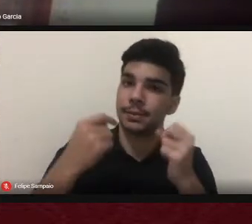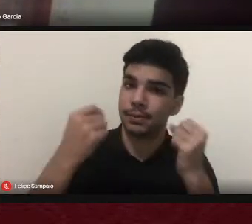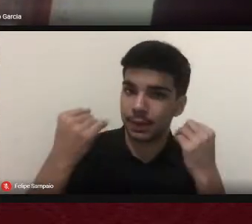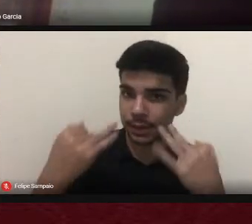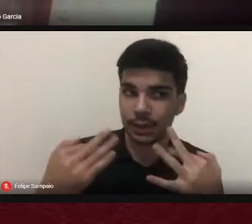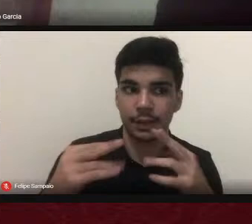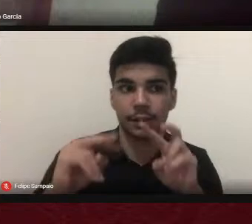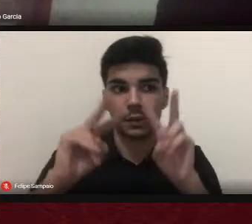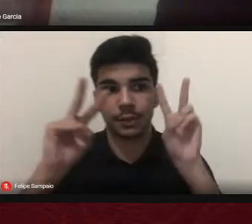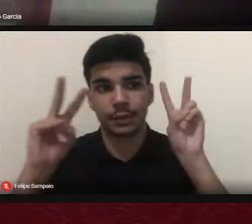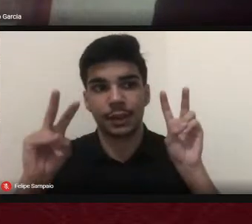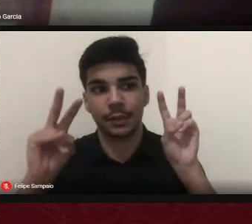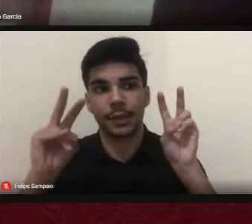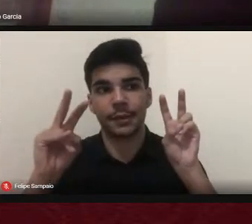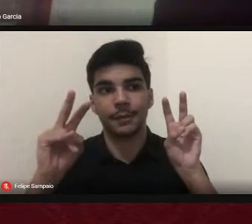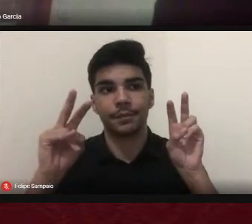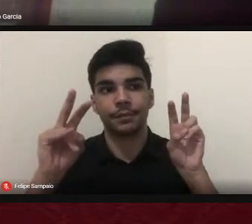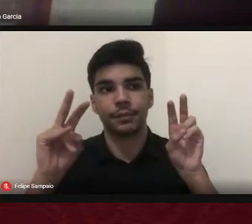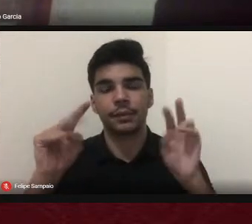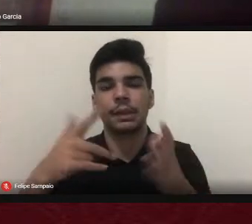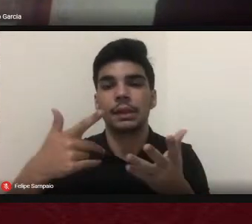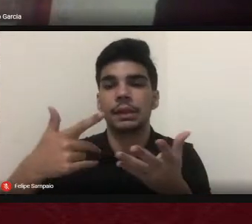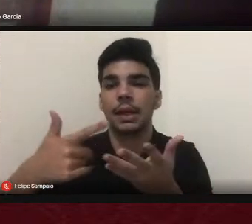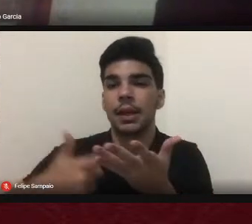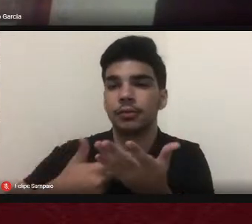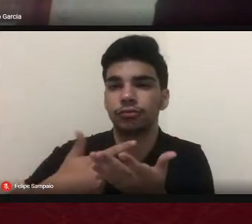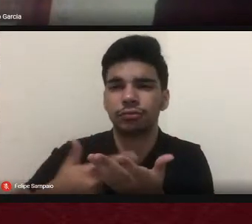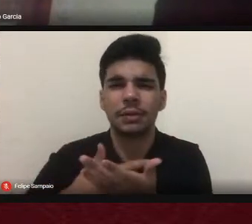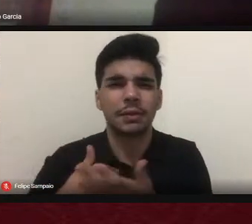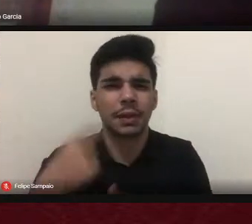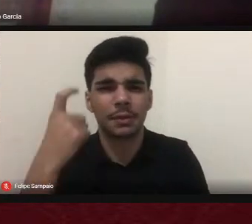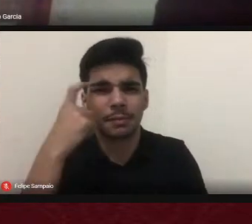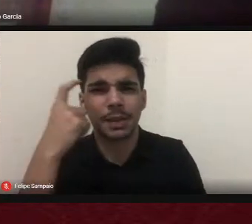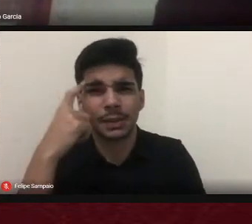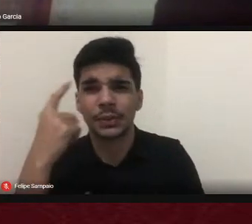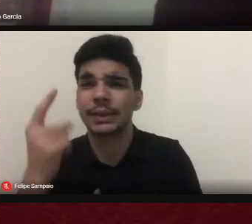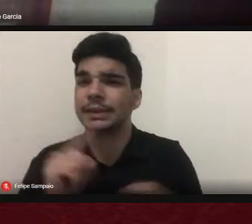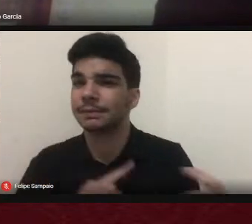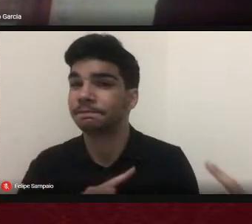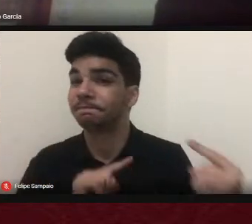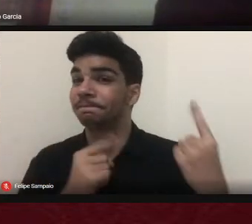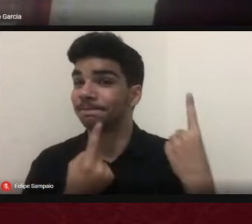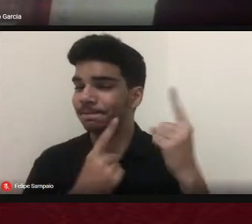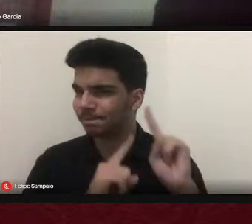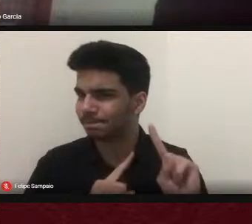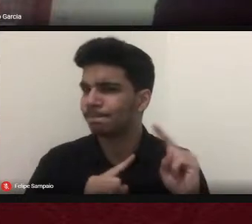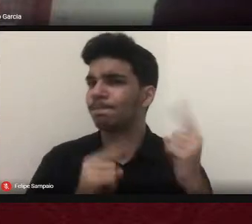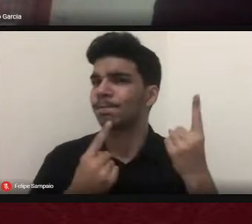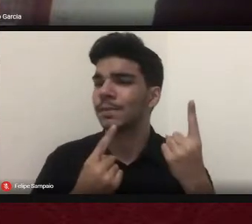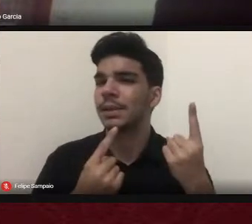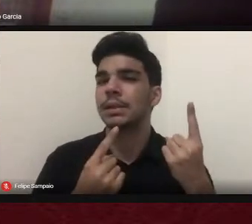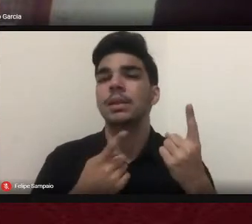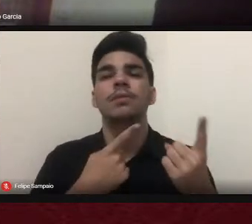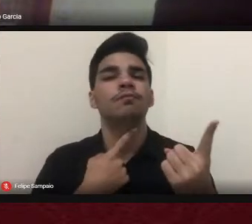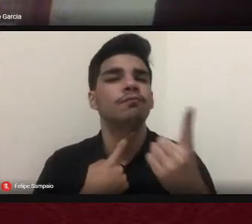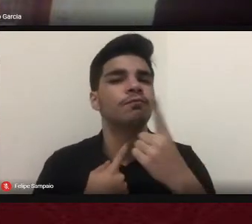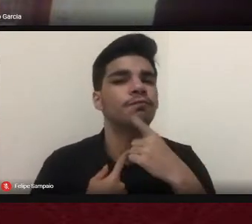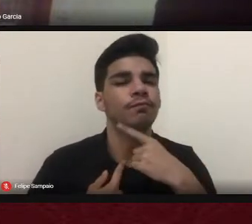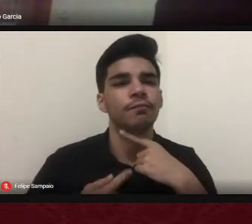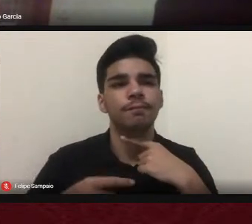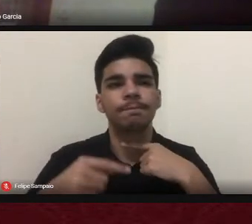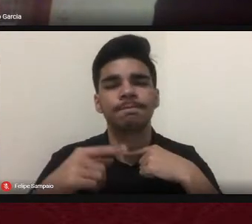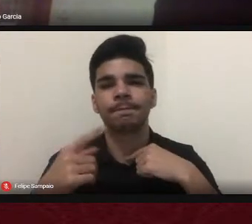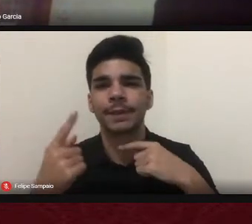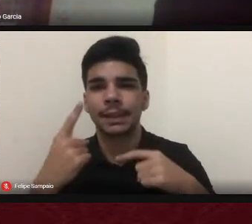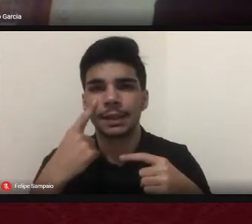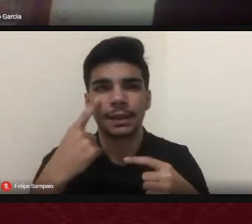é um livro que penso eu seja de uma leitura instigante pelo menos instigou a mim demasiadamente para escrevê